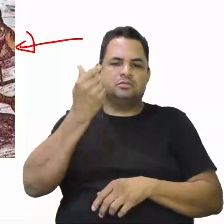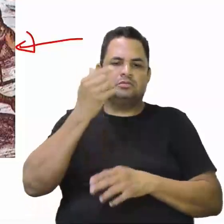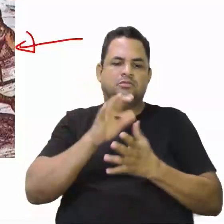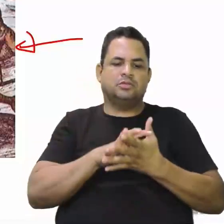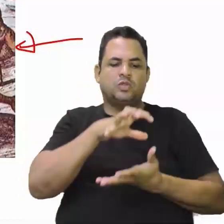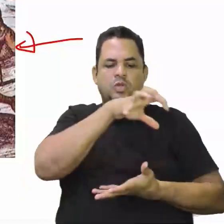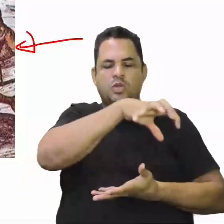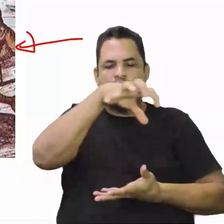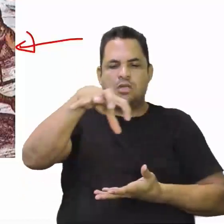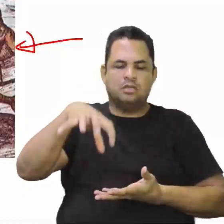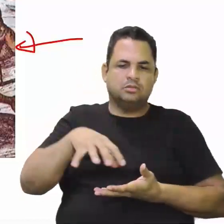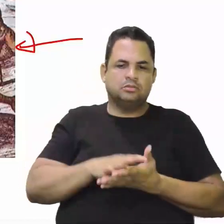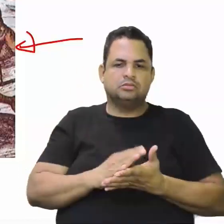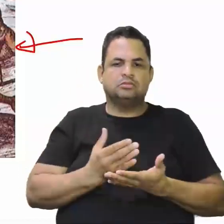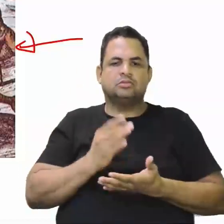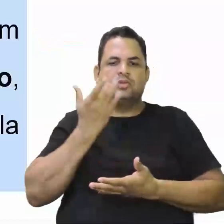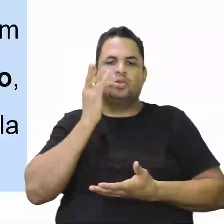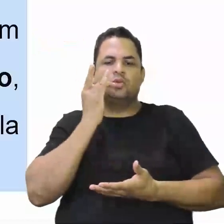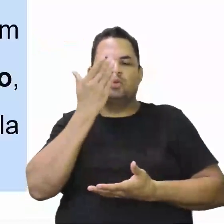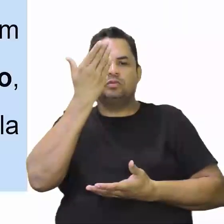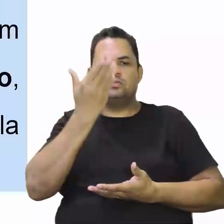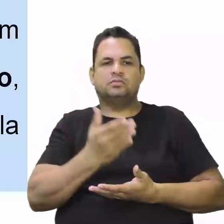de ouro espanhol.